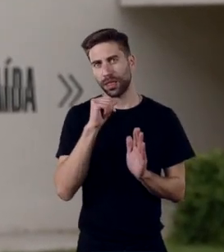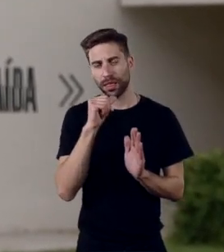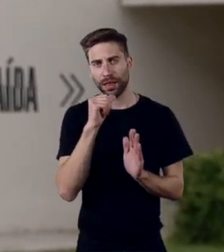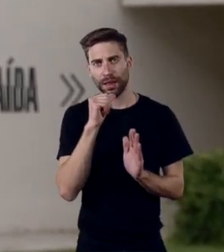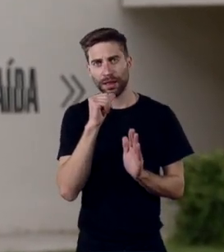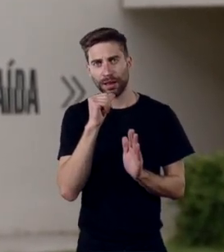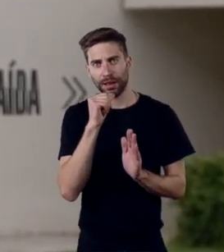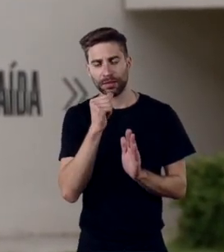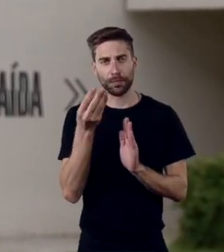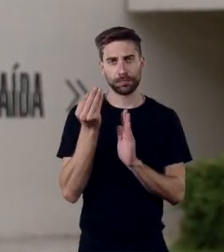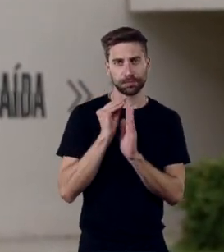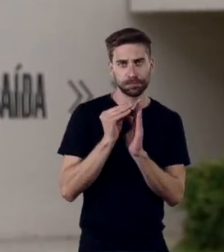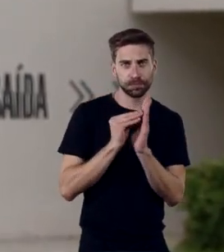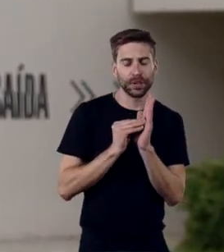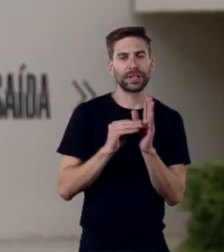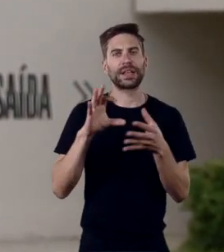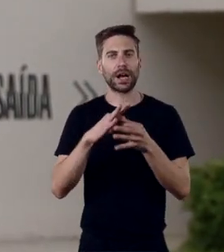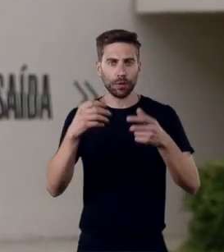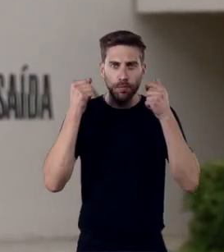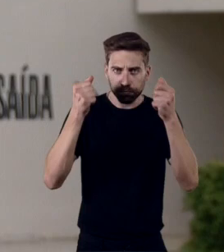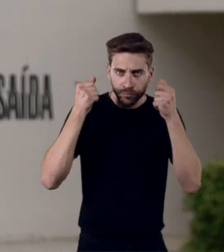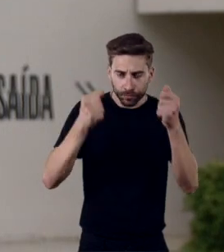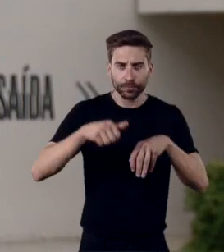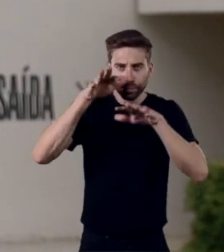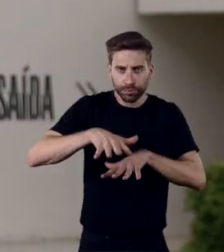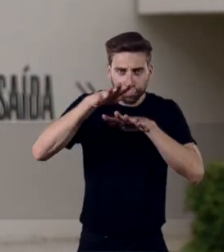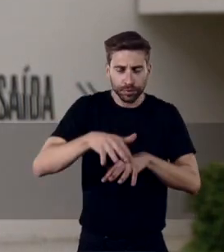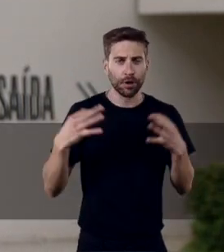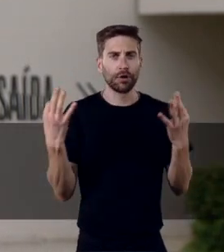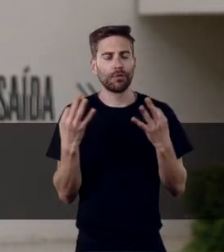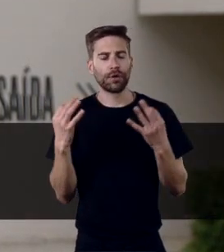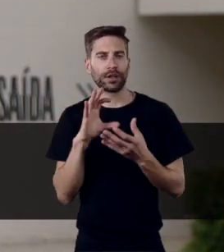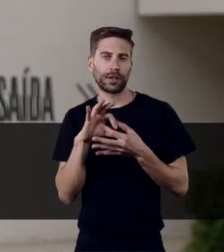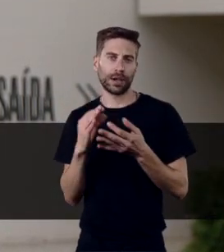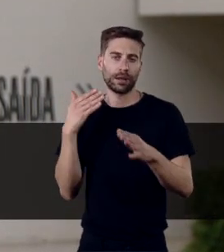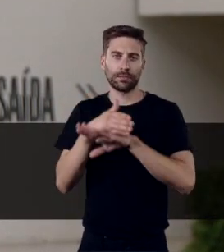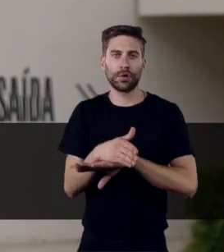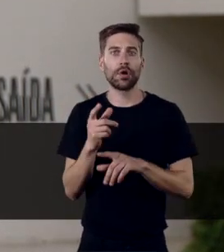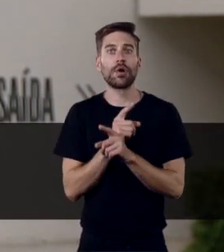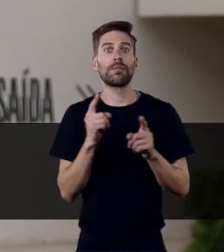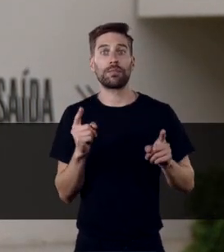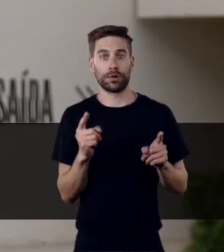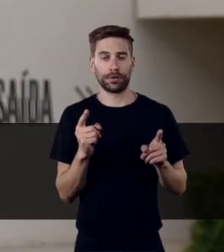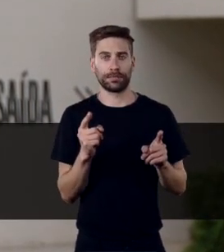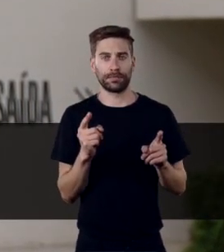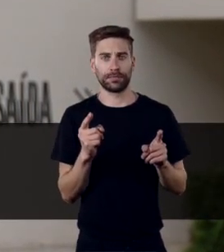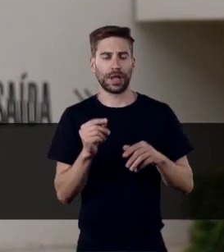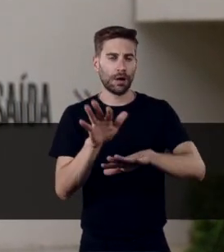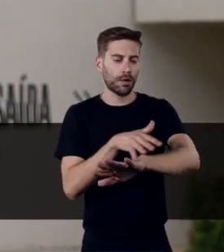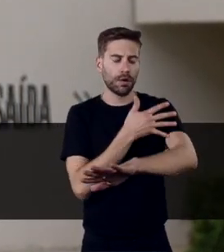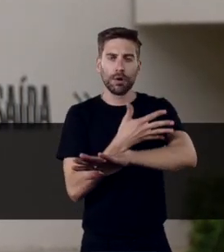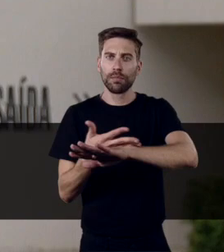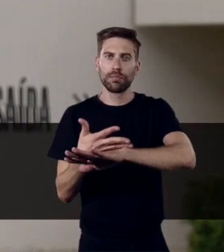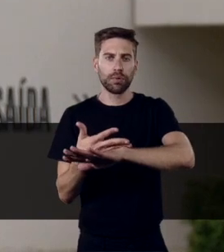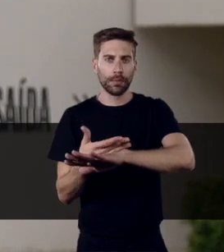parte panfletária, A parte de protesto, A parte de intervenção, Porque ficam sempre grandes poemas